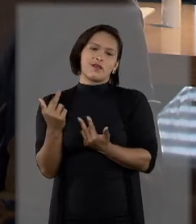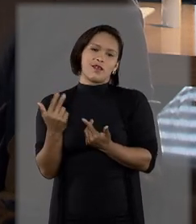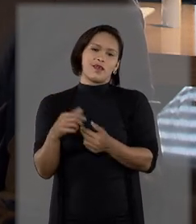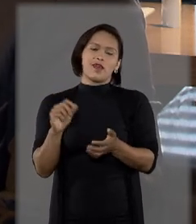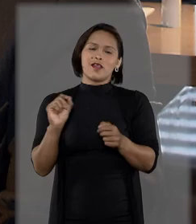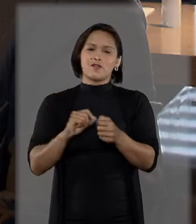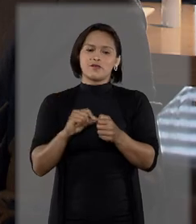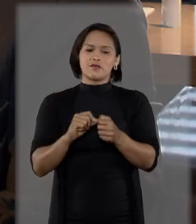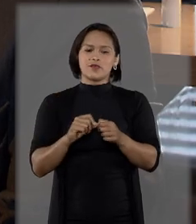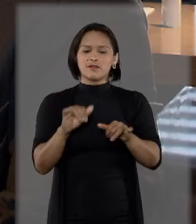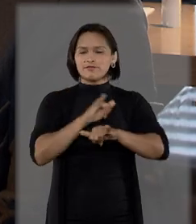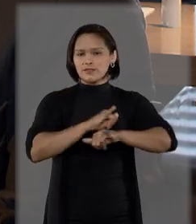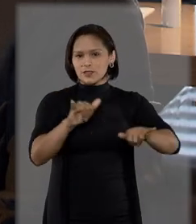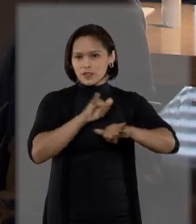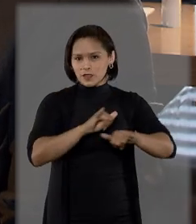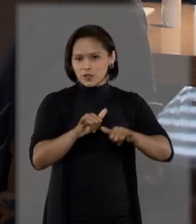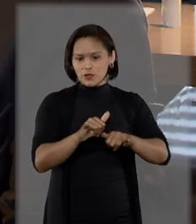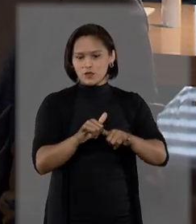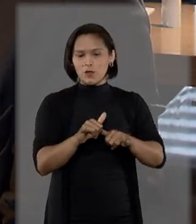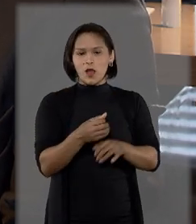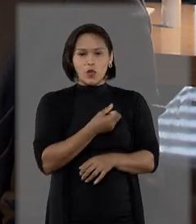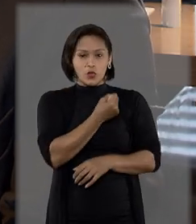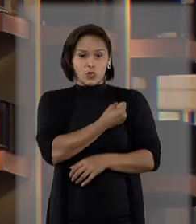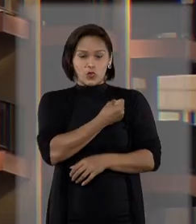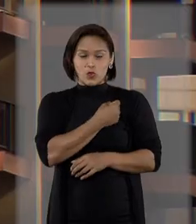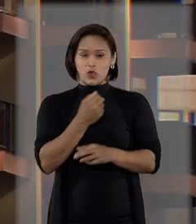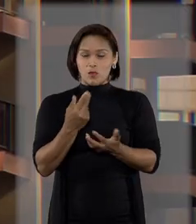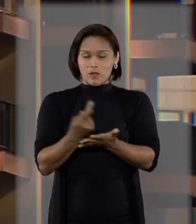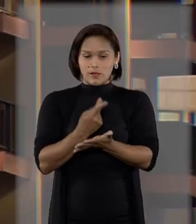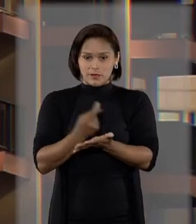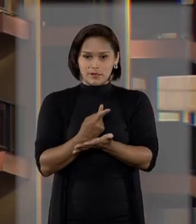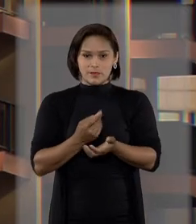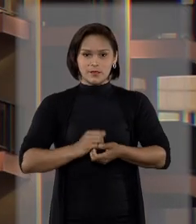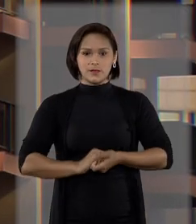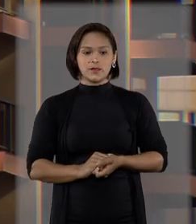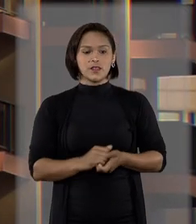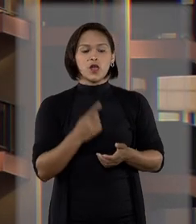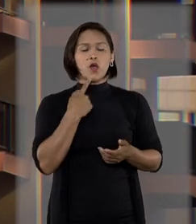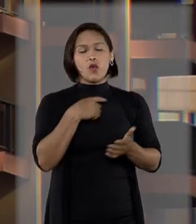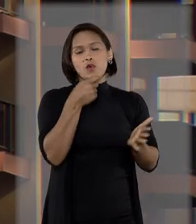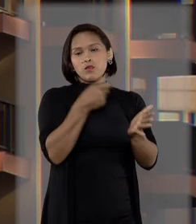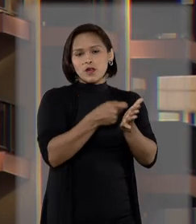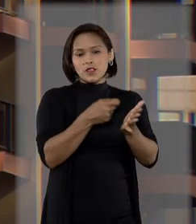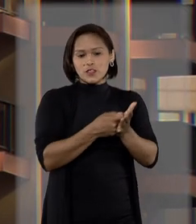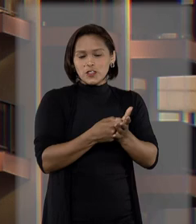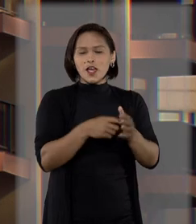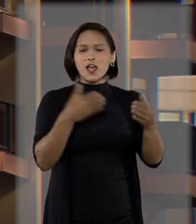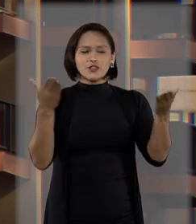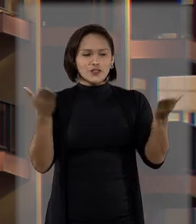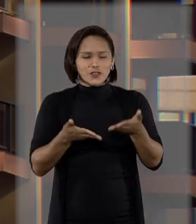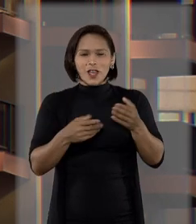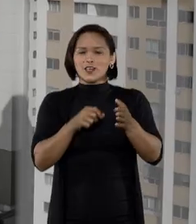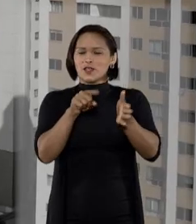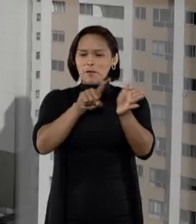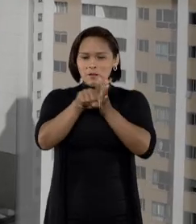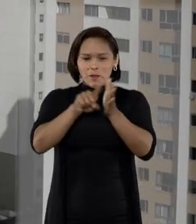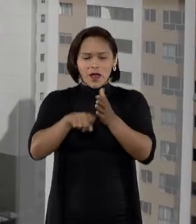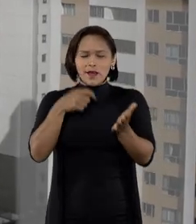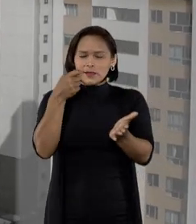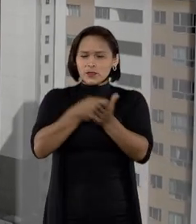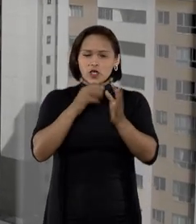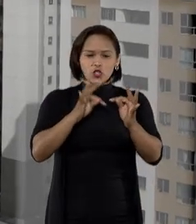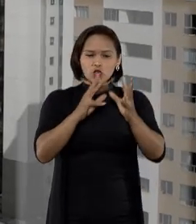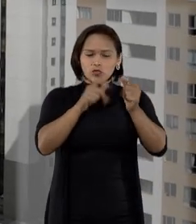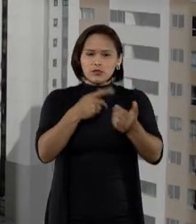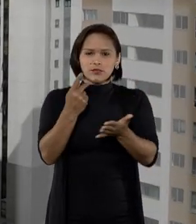cometeu em nos informar um dígito errado da conta dela. O comprador que já havia pago o sinal e os honorários de corretagem entrou na